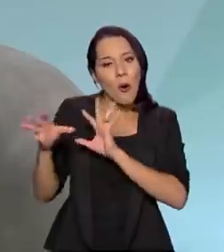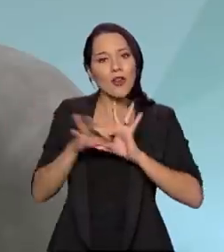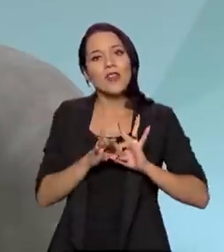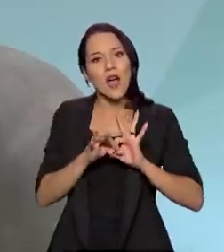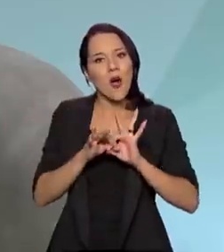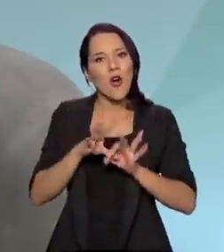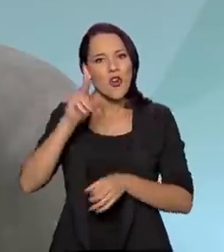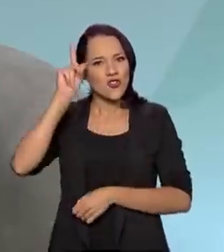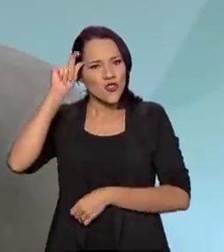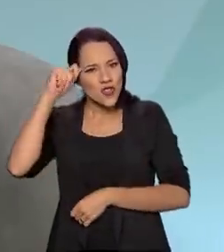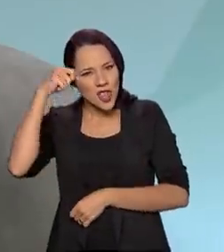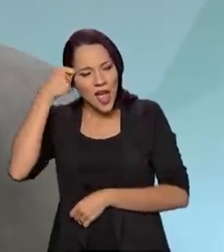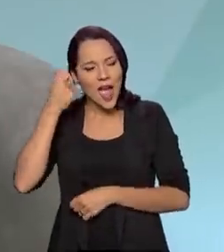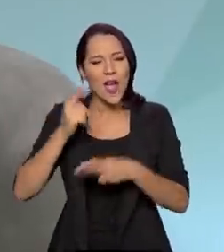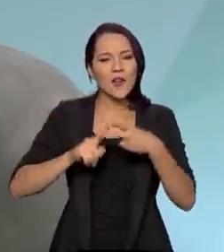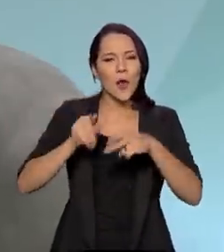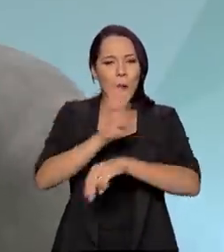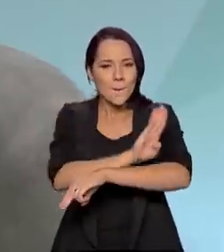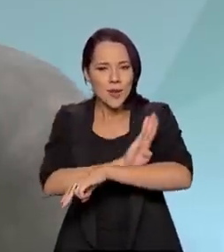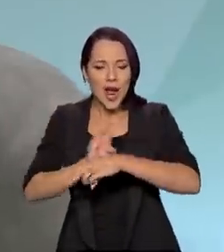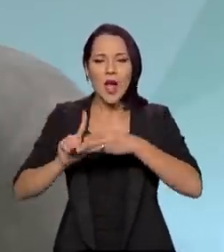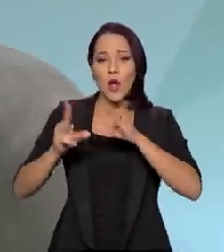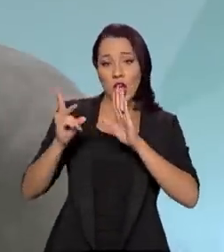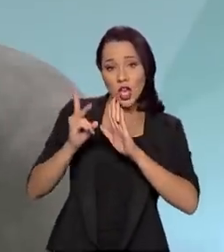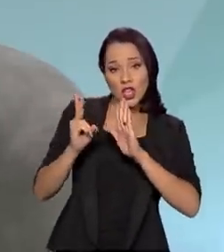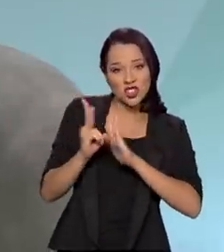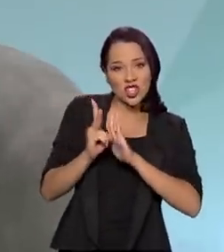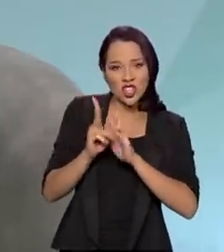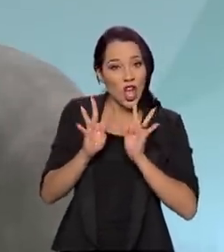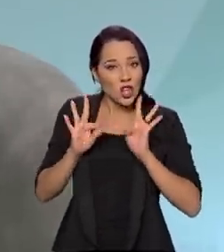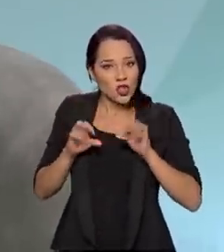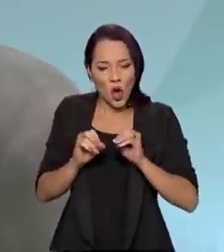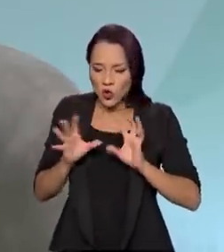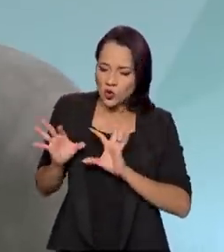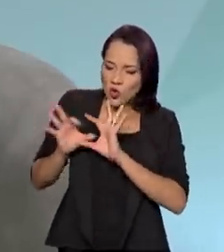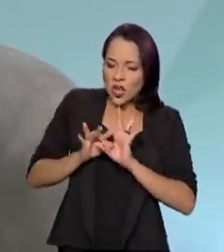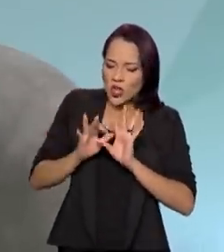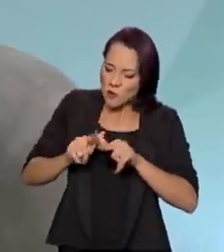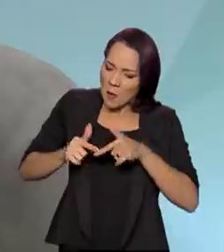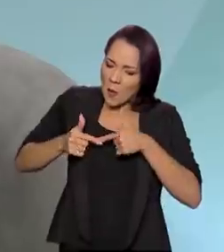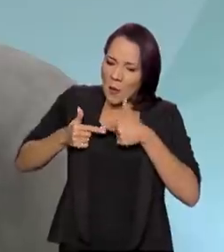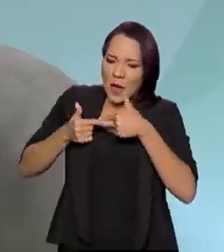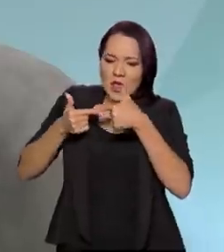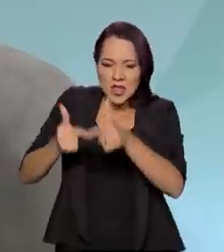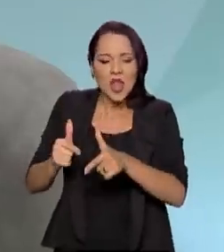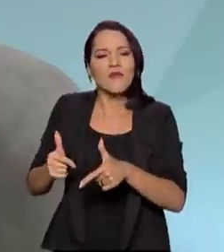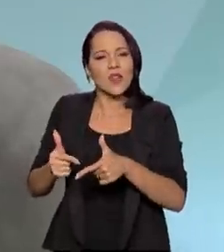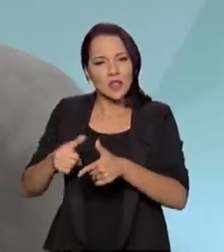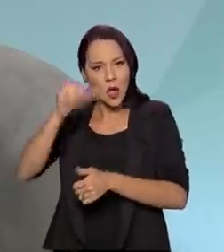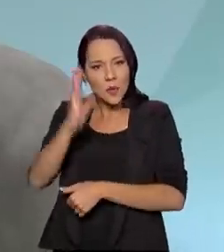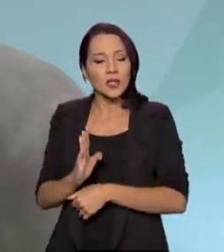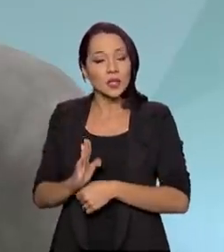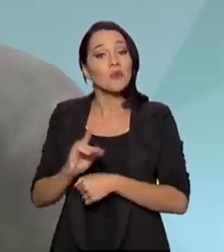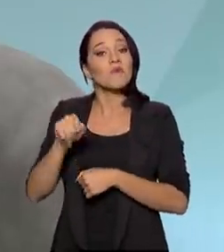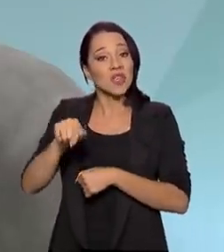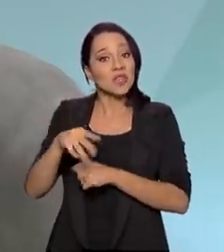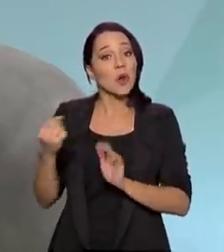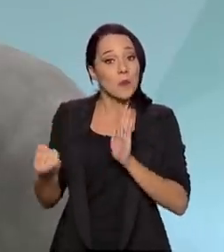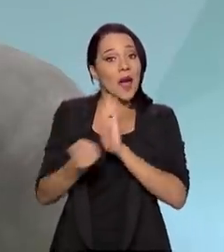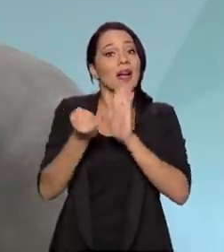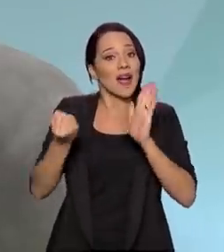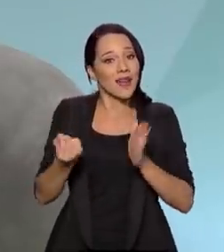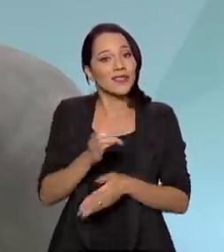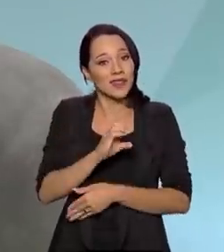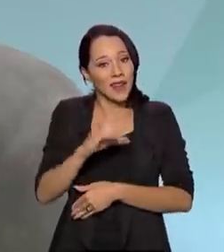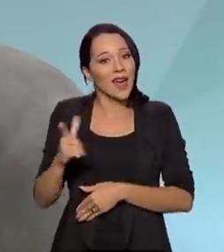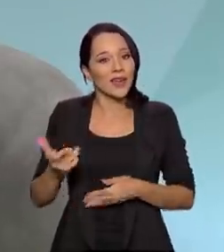do negro, do branco e do índio... E do indígena. Para defender o território brasileiro. E isso ficou marcado, lógico,